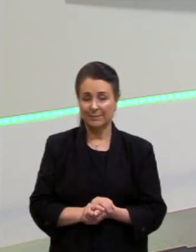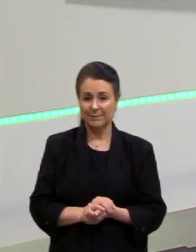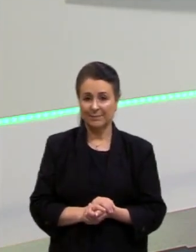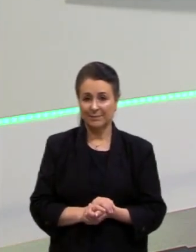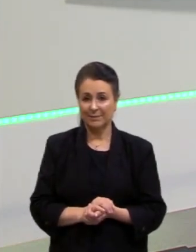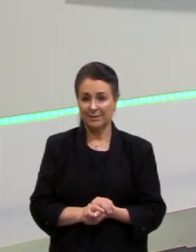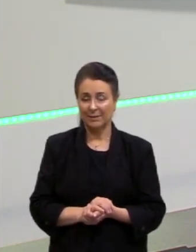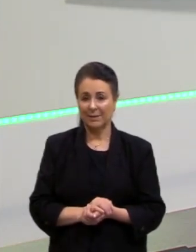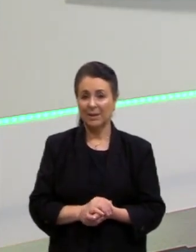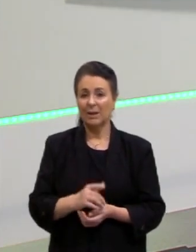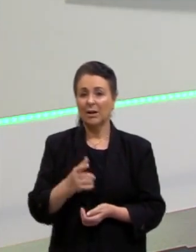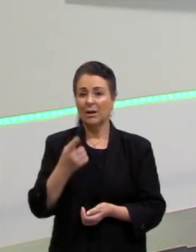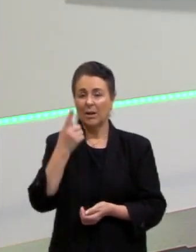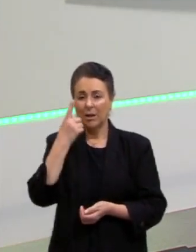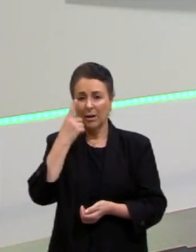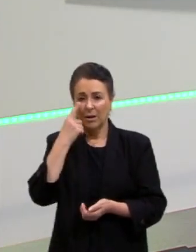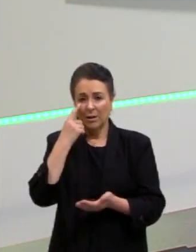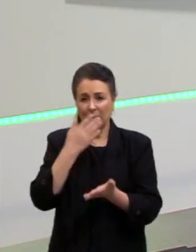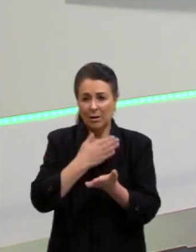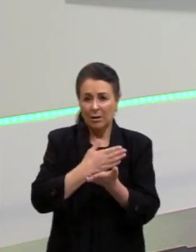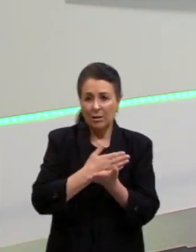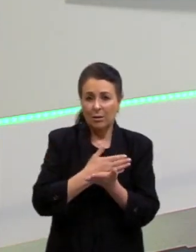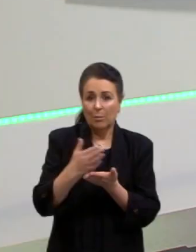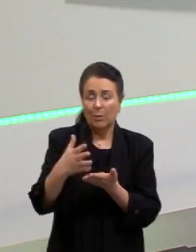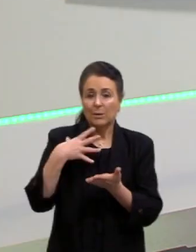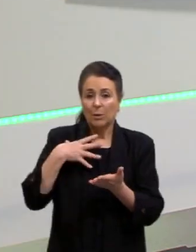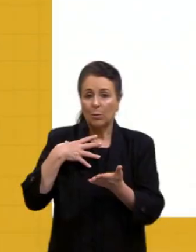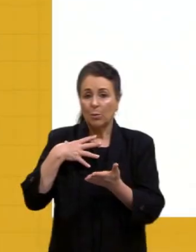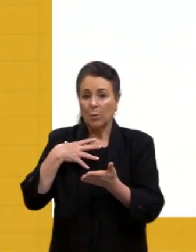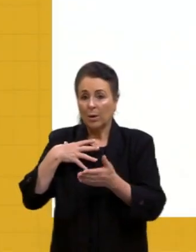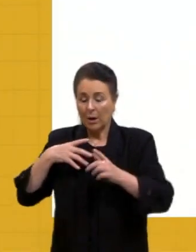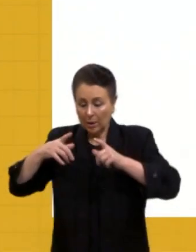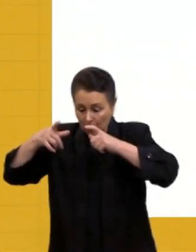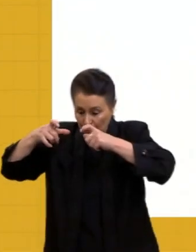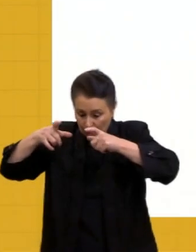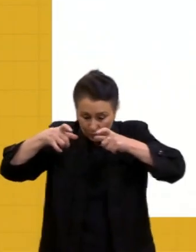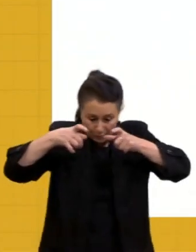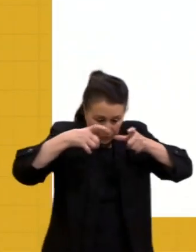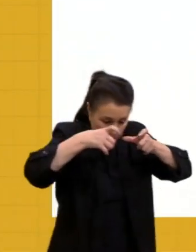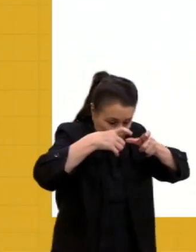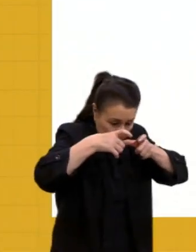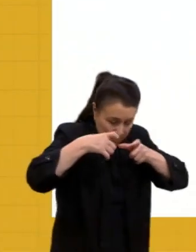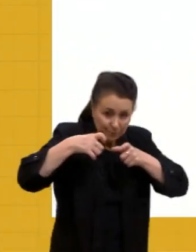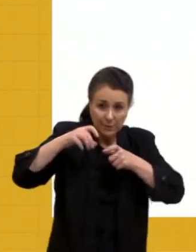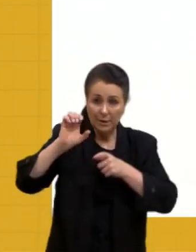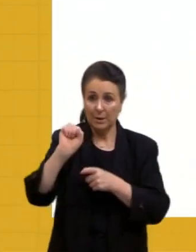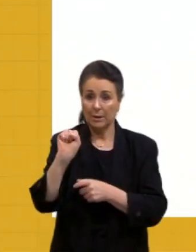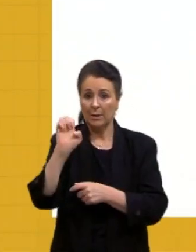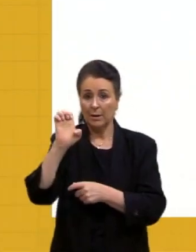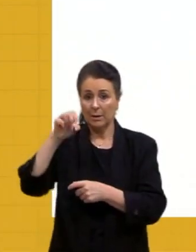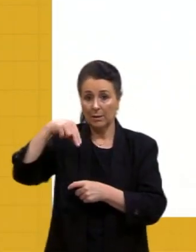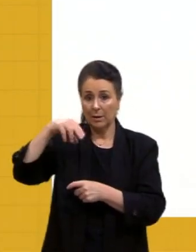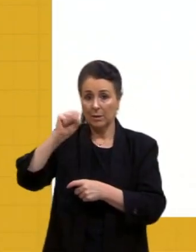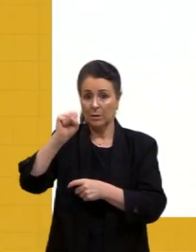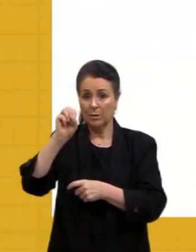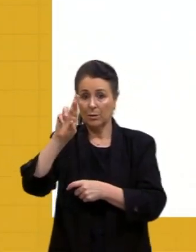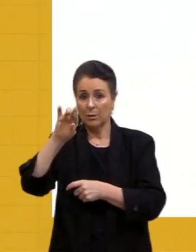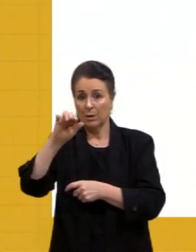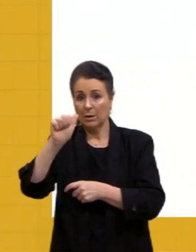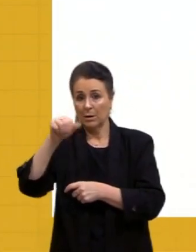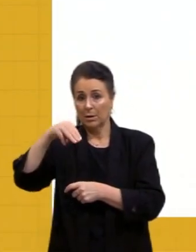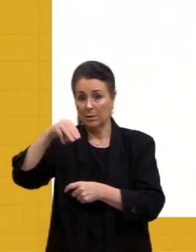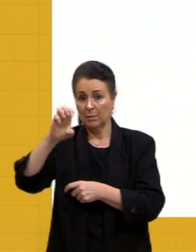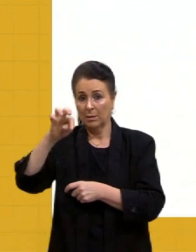Olha lá, e aí nós entramos no estacionamento remoto, né, que é uma ferramenta importante hoje no controle, né,